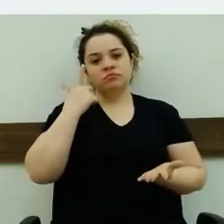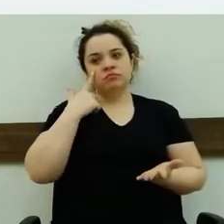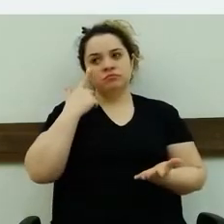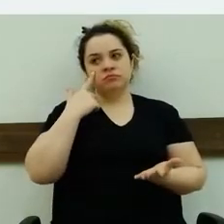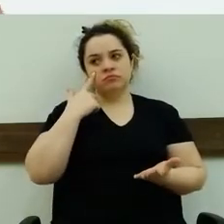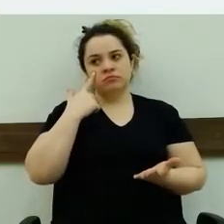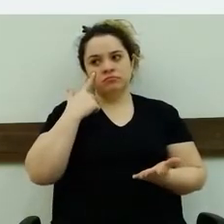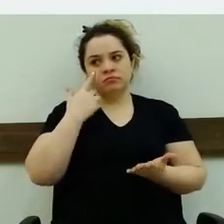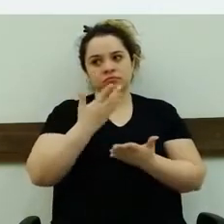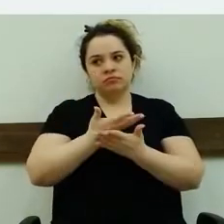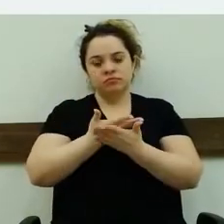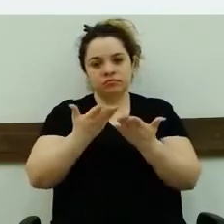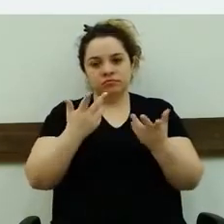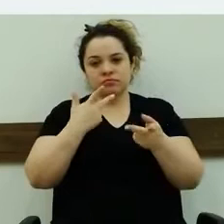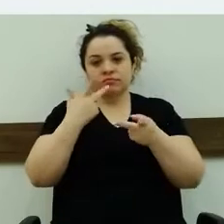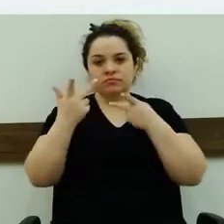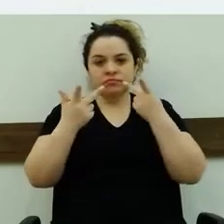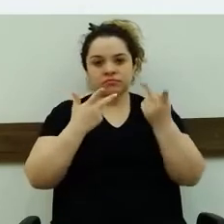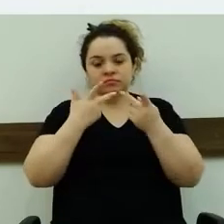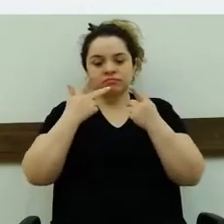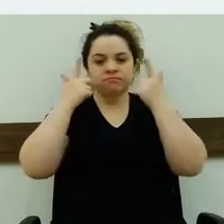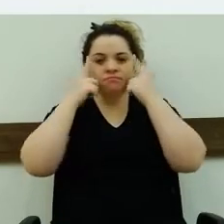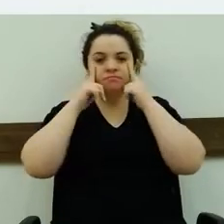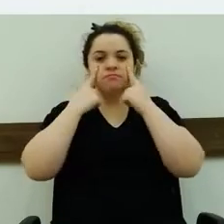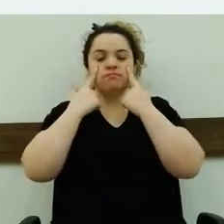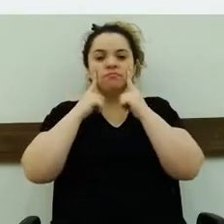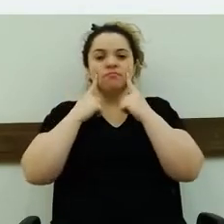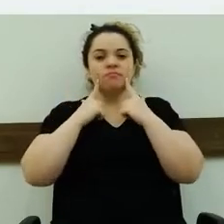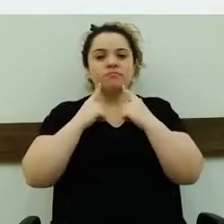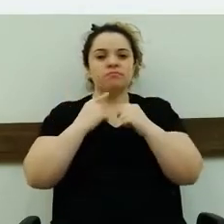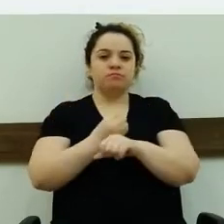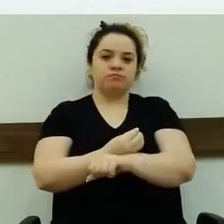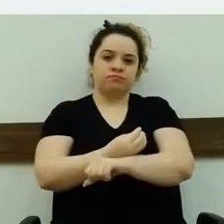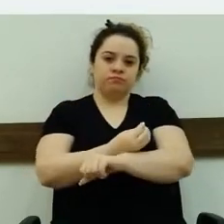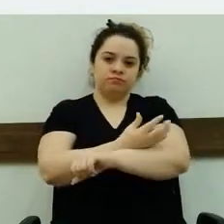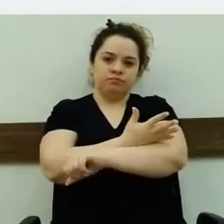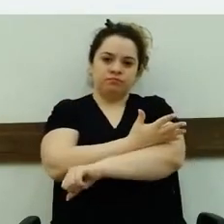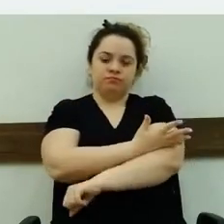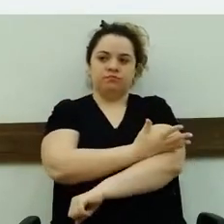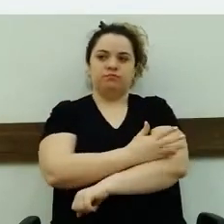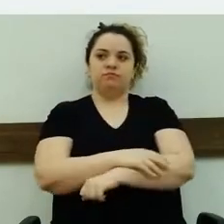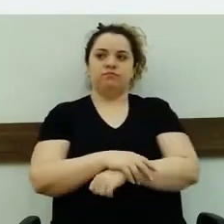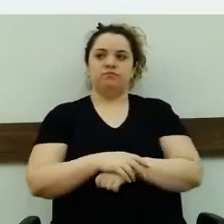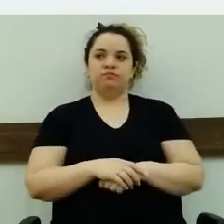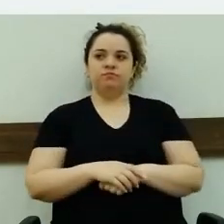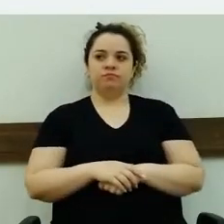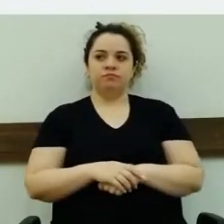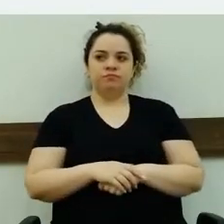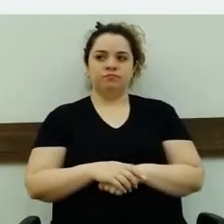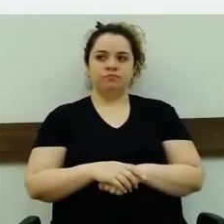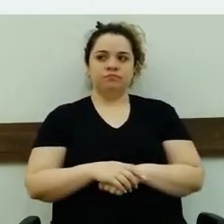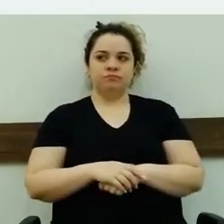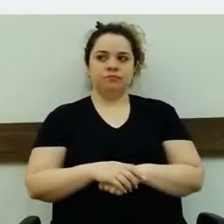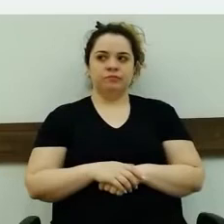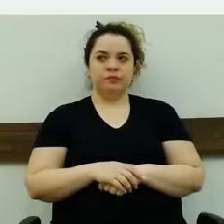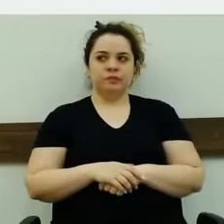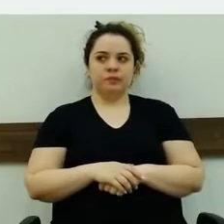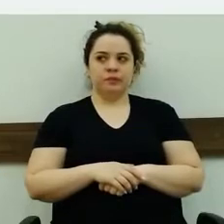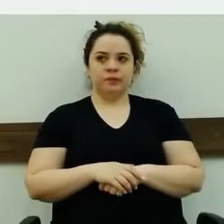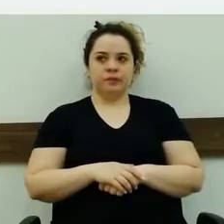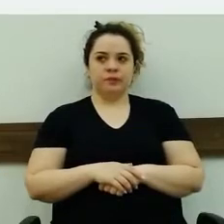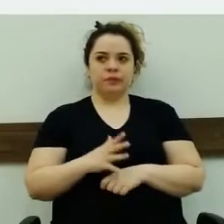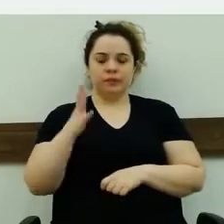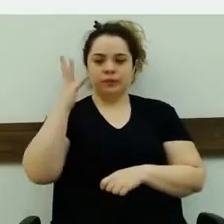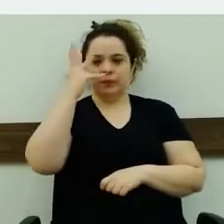ela enxugava o seu olho, suas lágrimas estavam descendo em sua face. Isso é muito